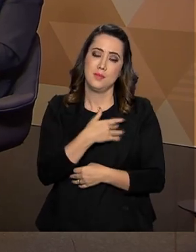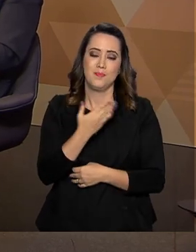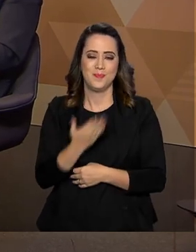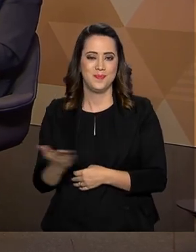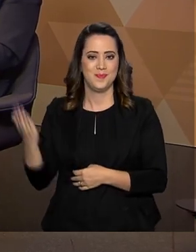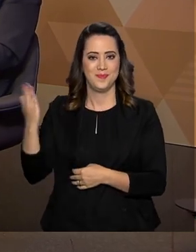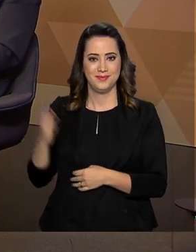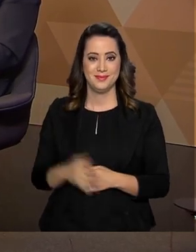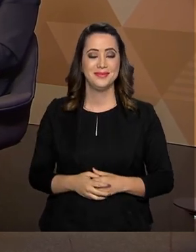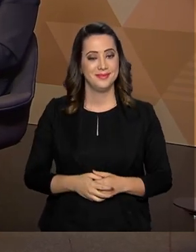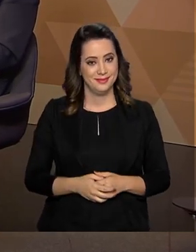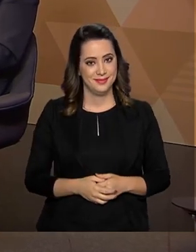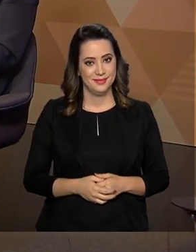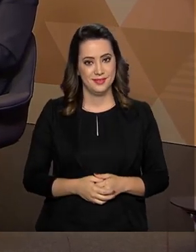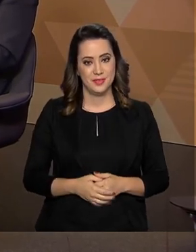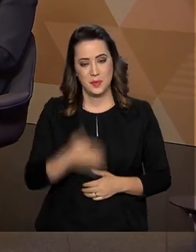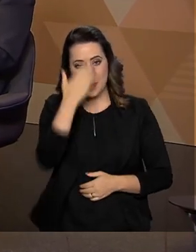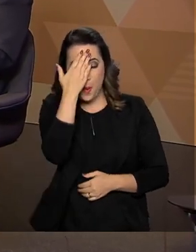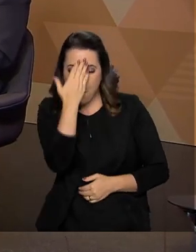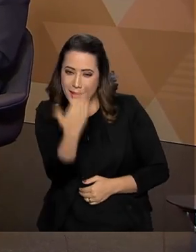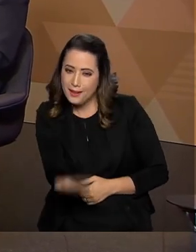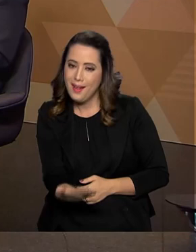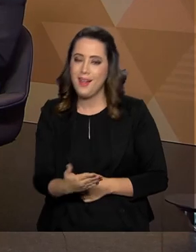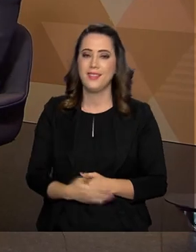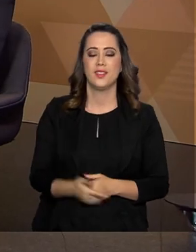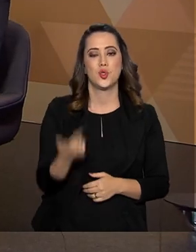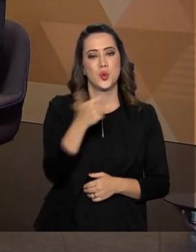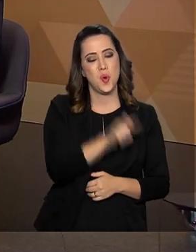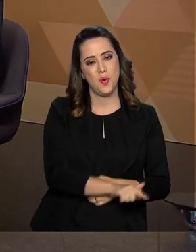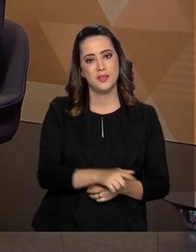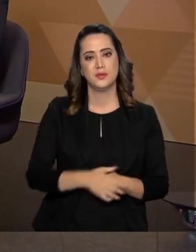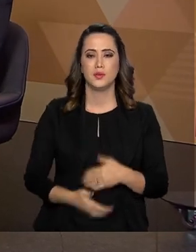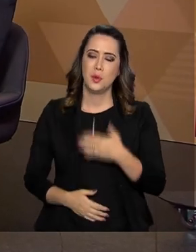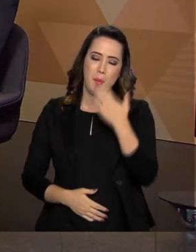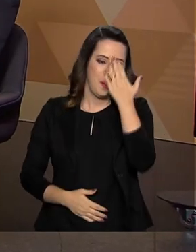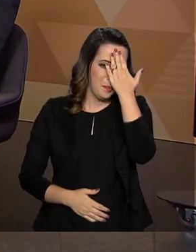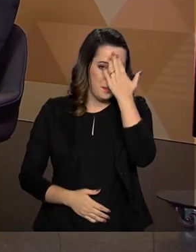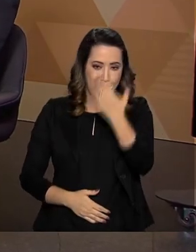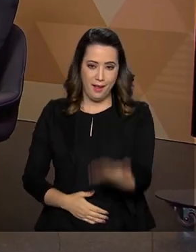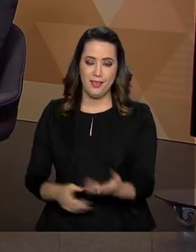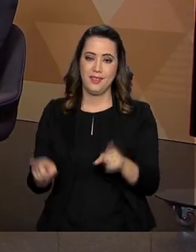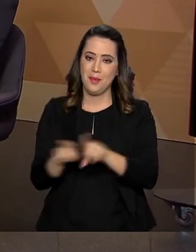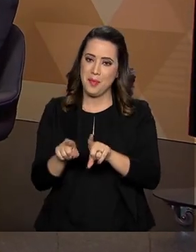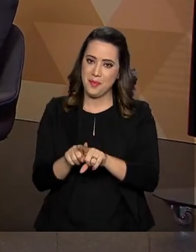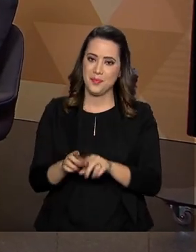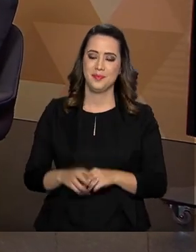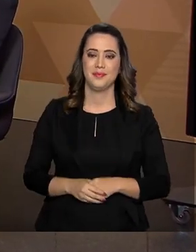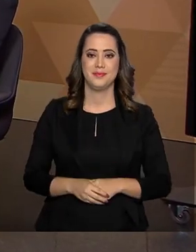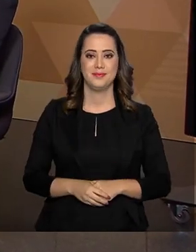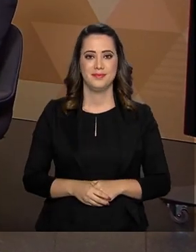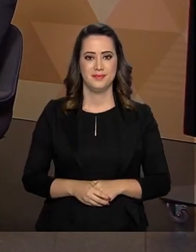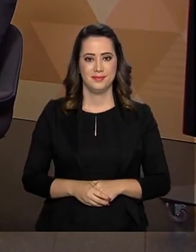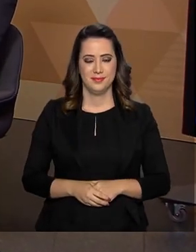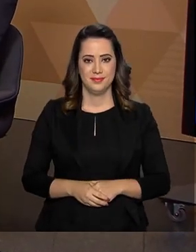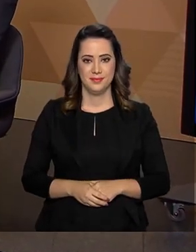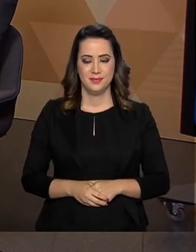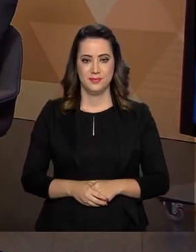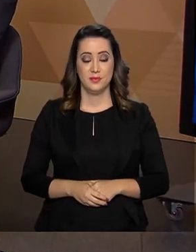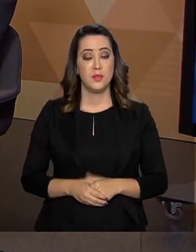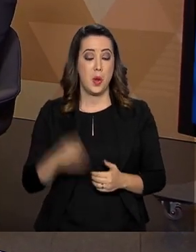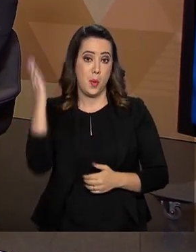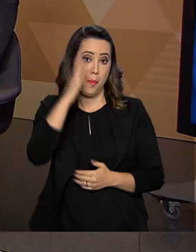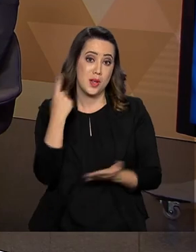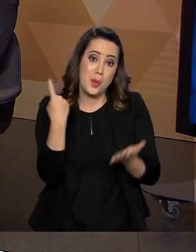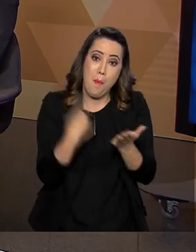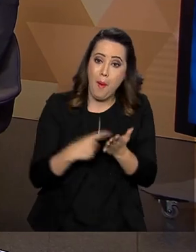o Anderson Kleber. Muito obrigado pela entrevista mais uma vez, secretário. Muitíssimo obrigado. Muito obrigado. E o